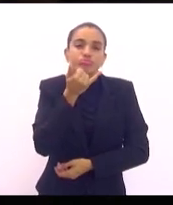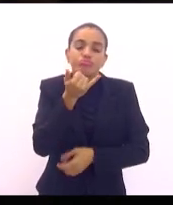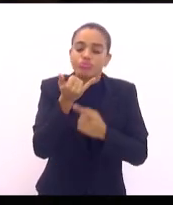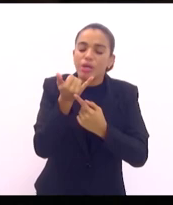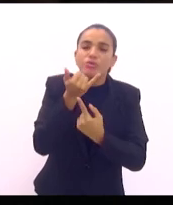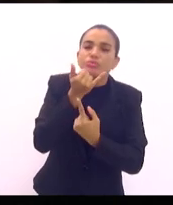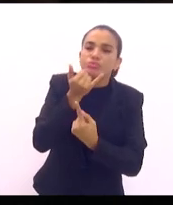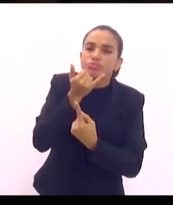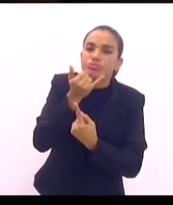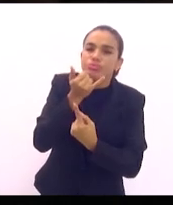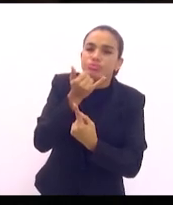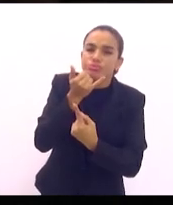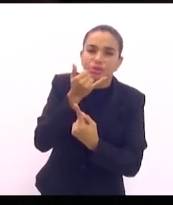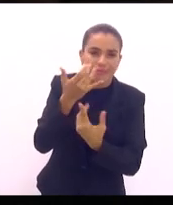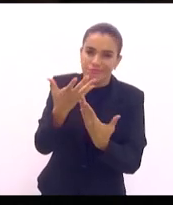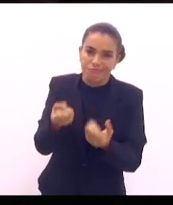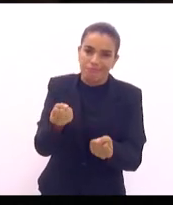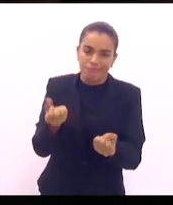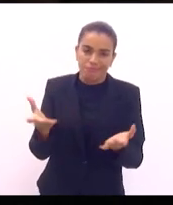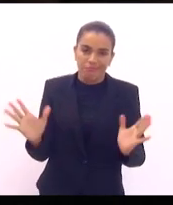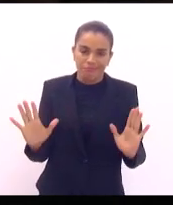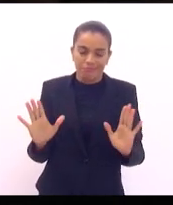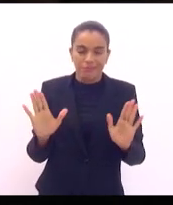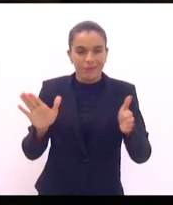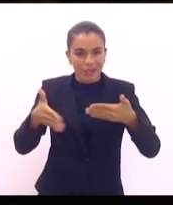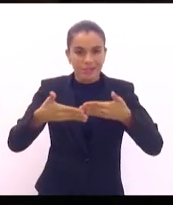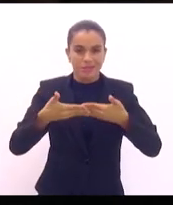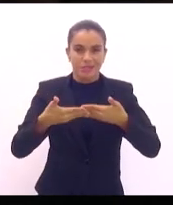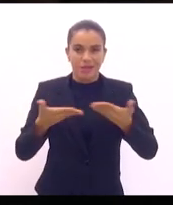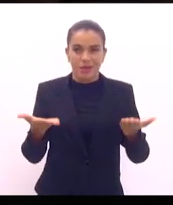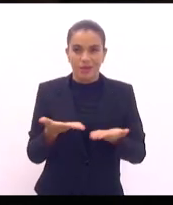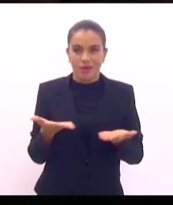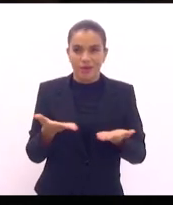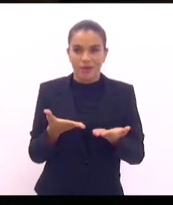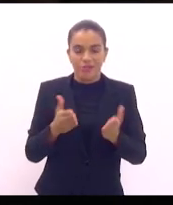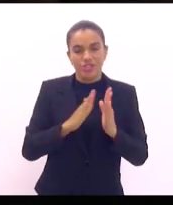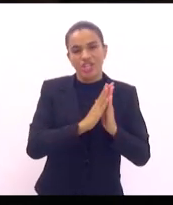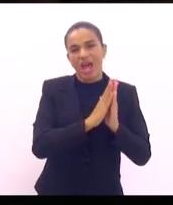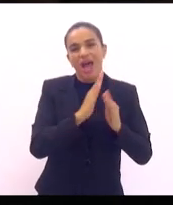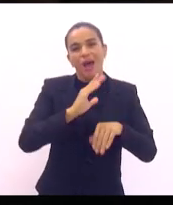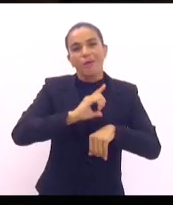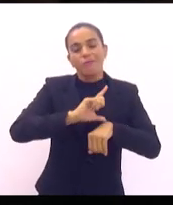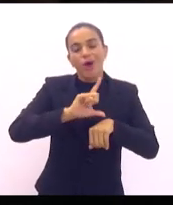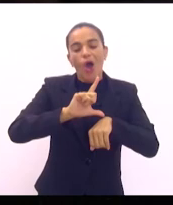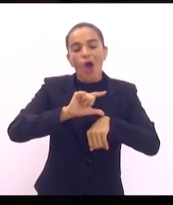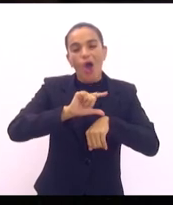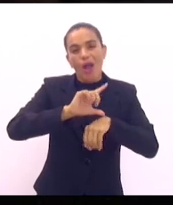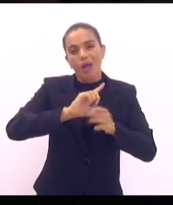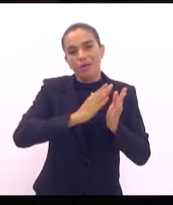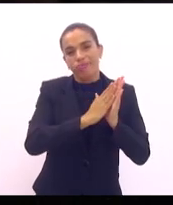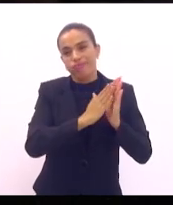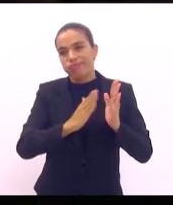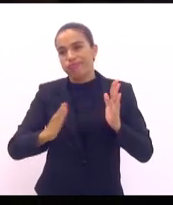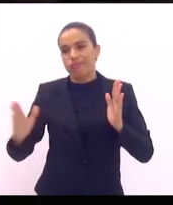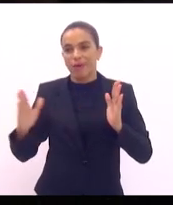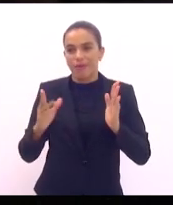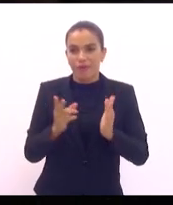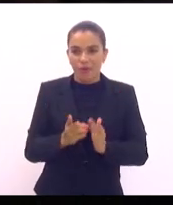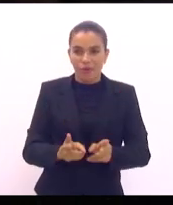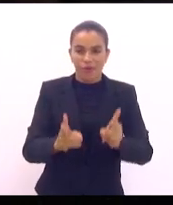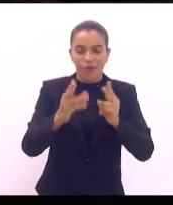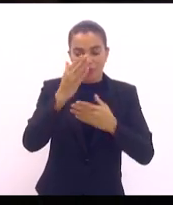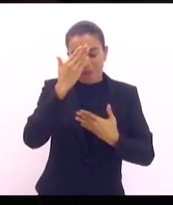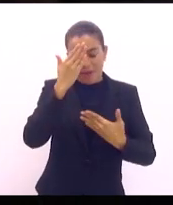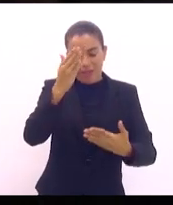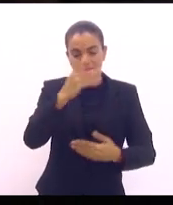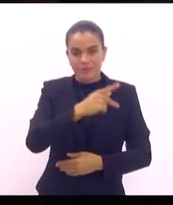viz possíveis. Cerrar por aqui, senhor presidente, porque eu já passei dos meus dez minutos, mas vamos continuar com esse tema. Muito obrigado,